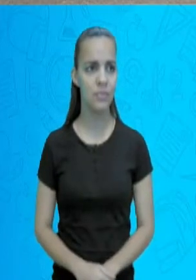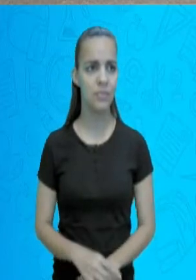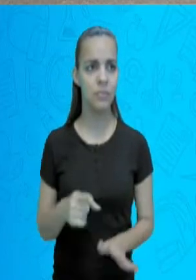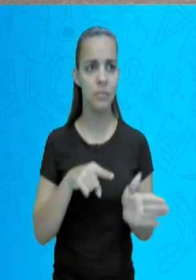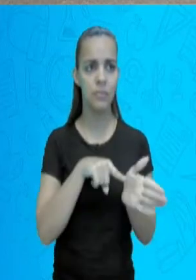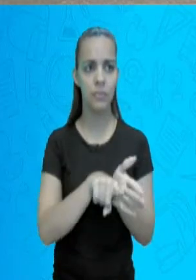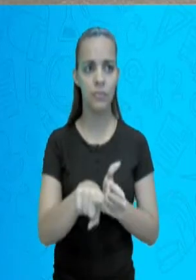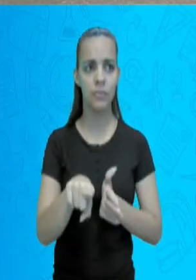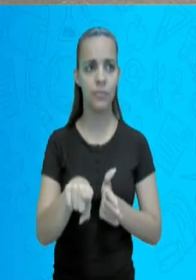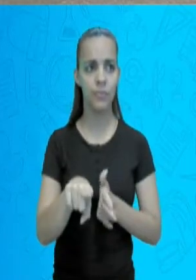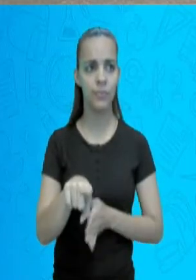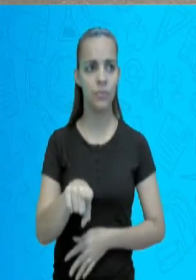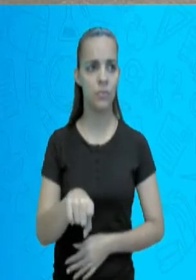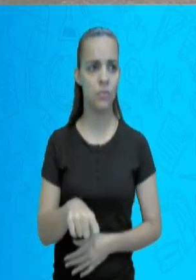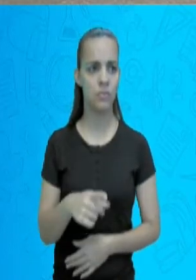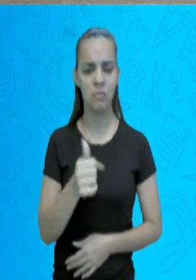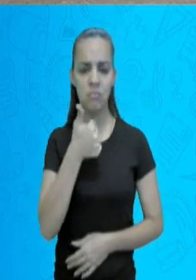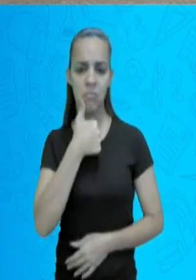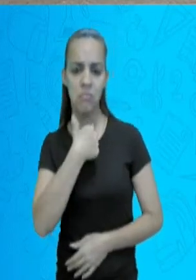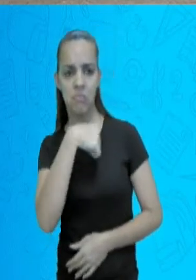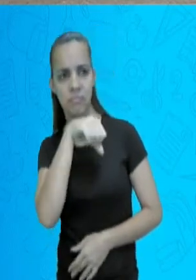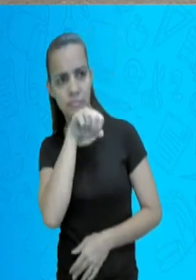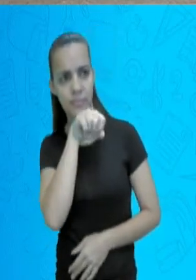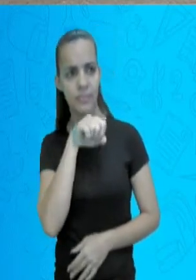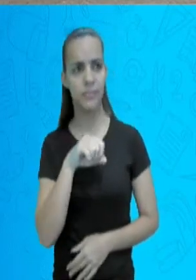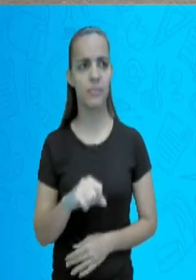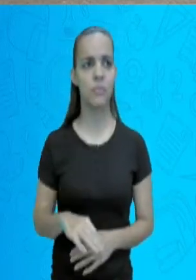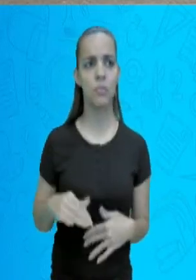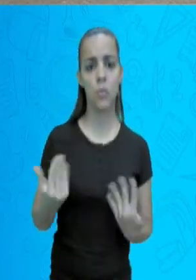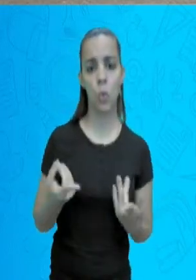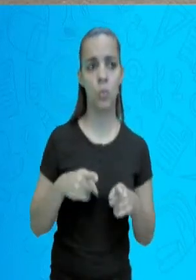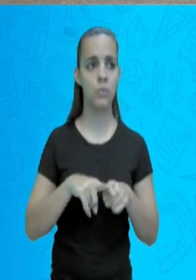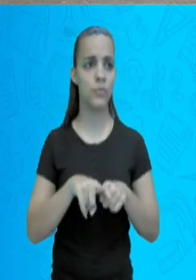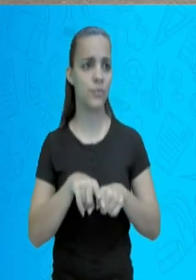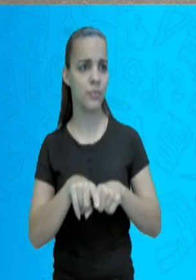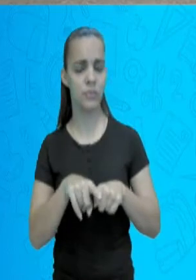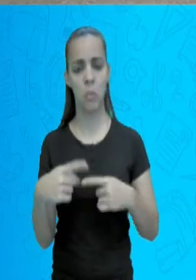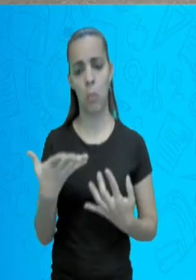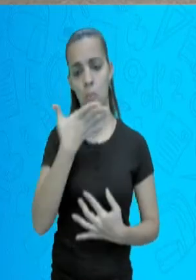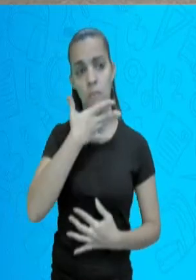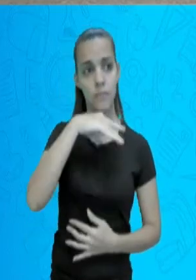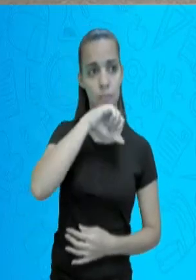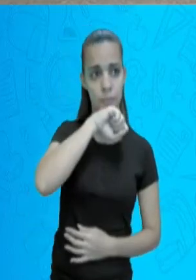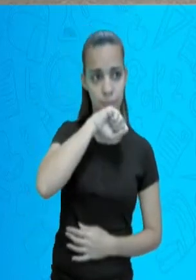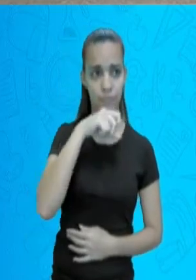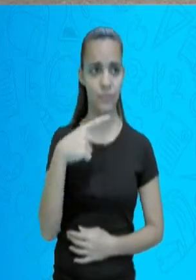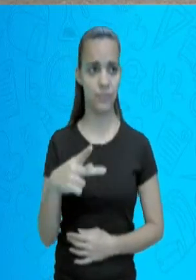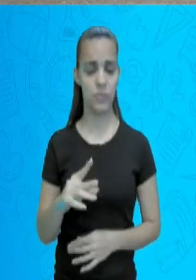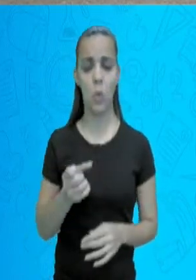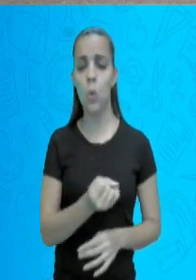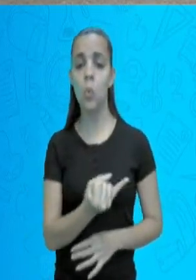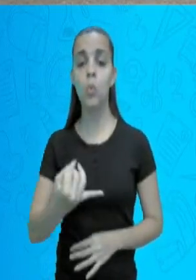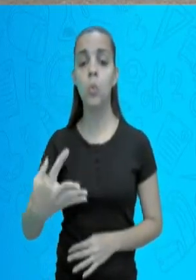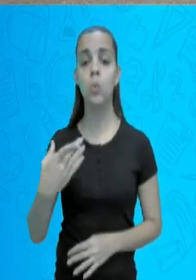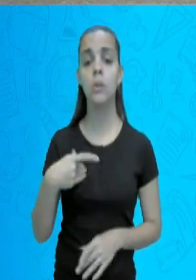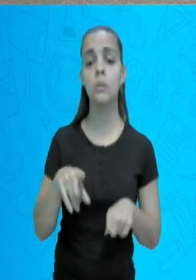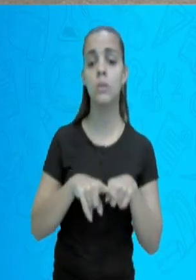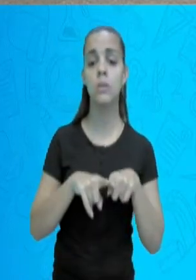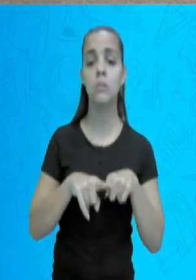Pergunte para sua mãe quantos irmãos, ou seu pai, quantos irmãos ele teve.